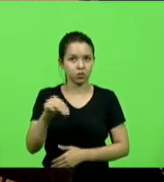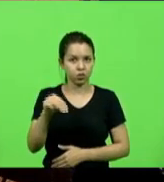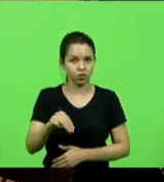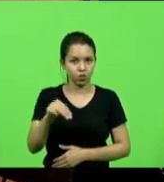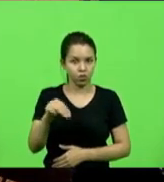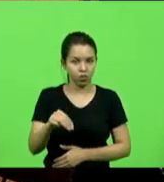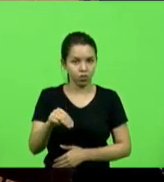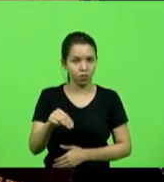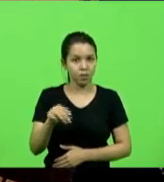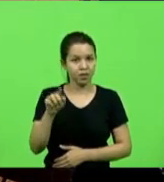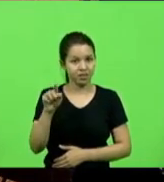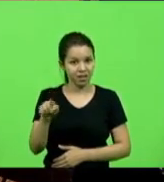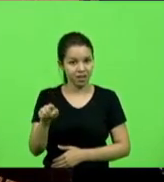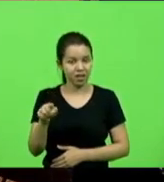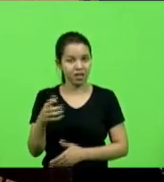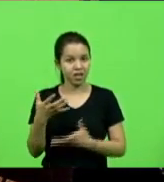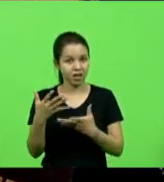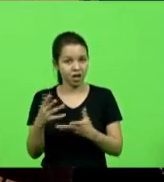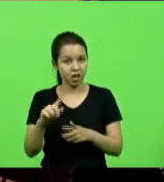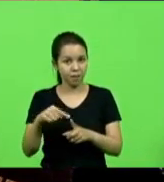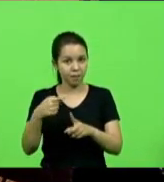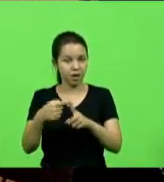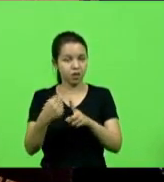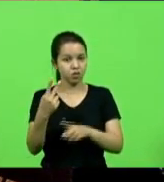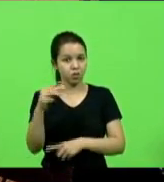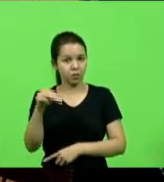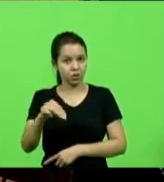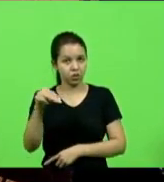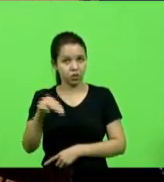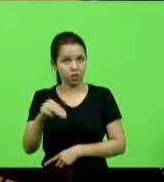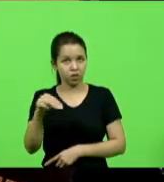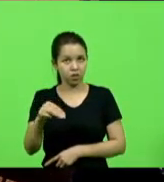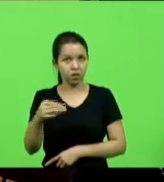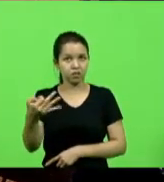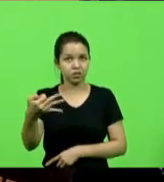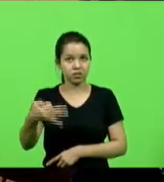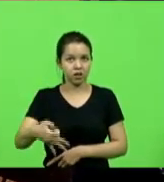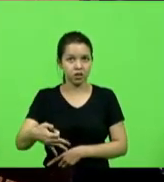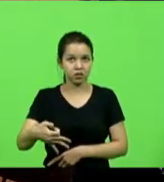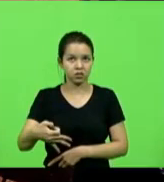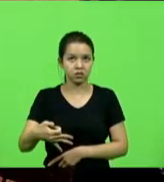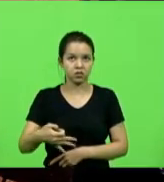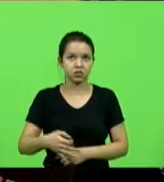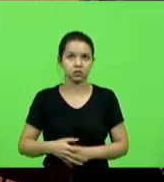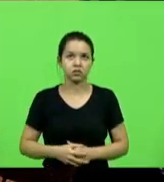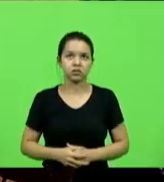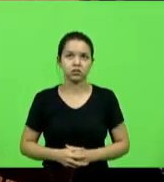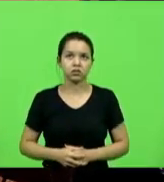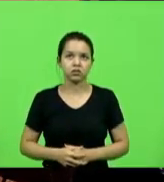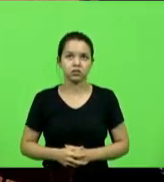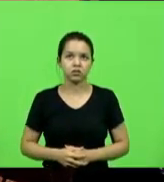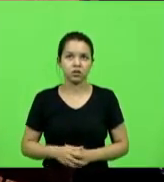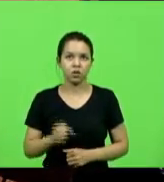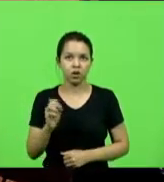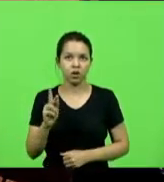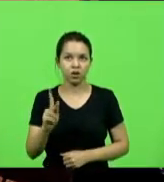Então se se adicionar dois minutos a ele será o correto. Ok, deputado.